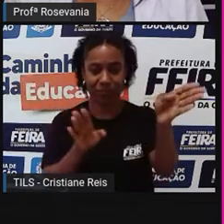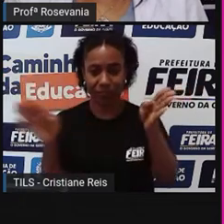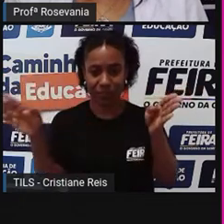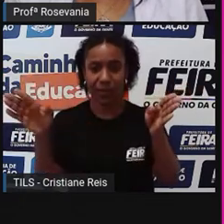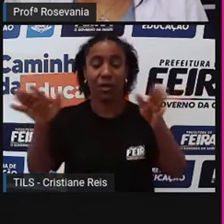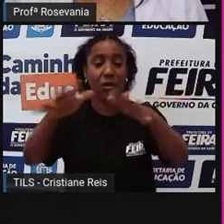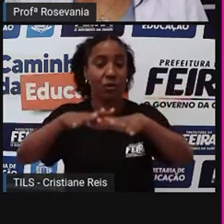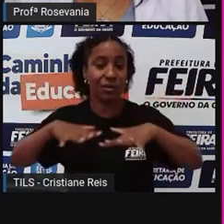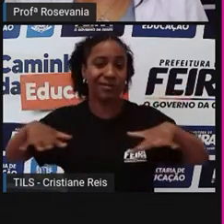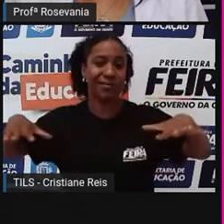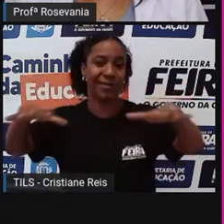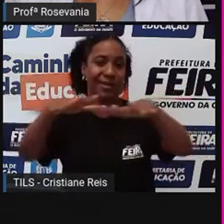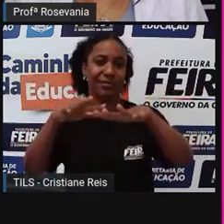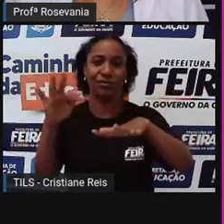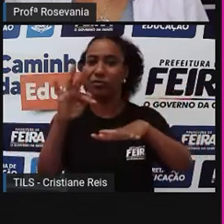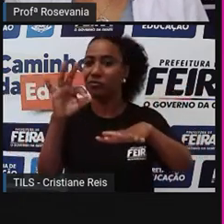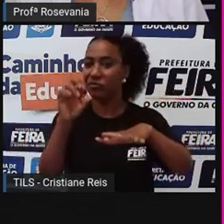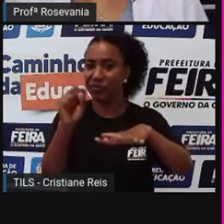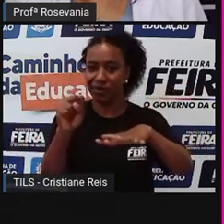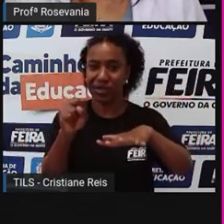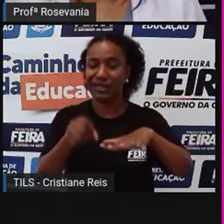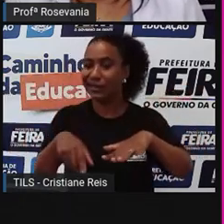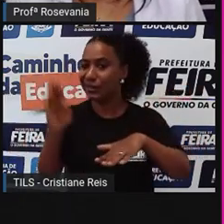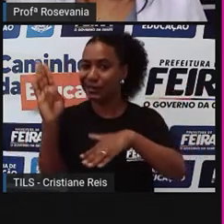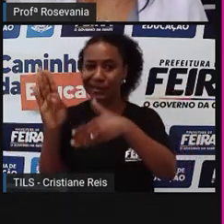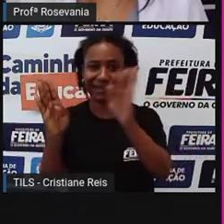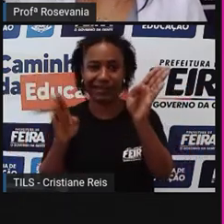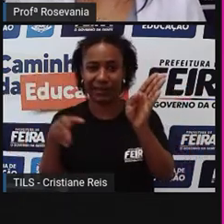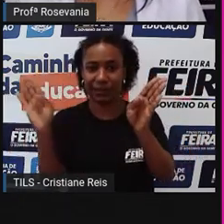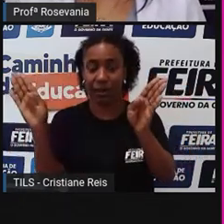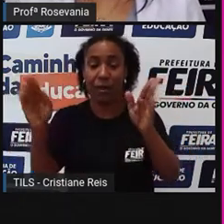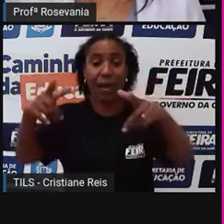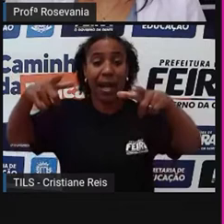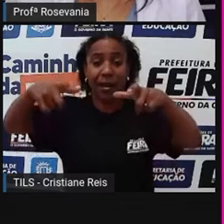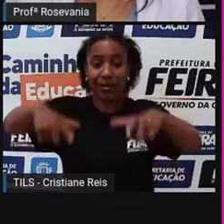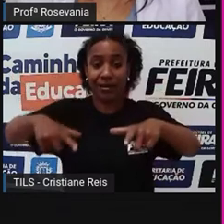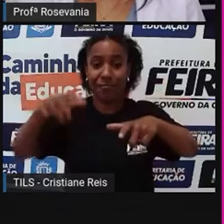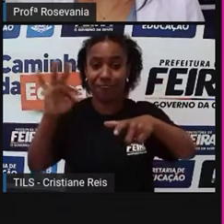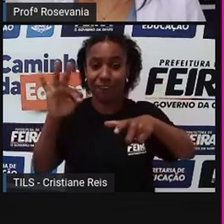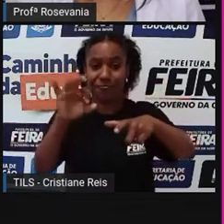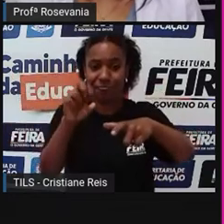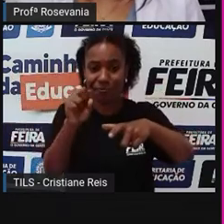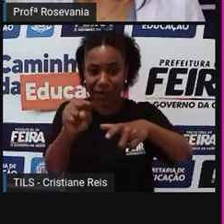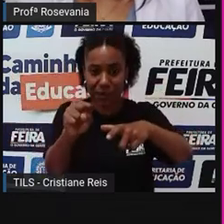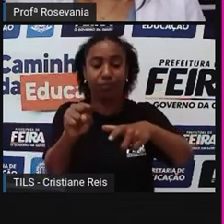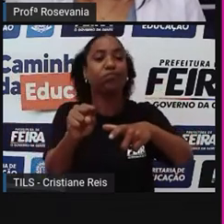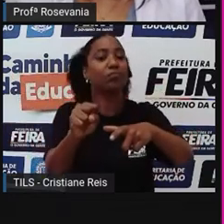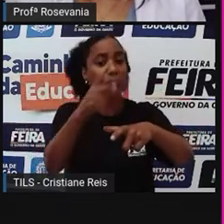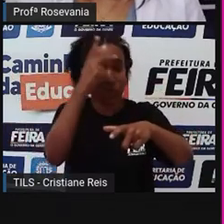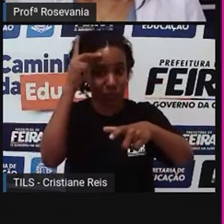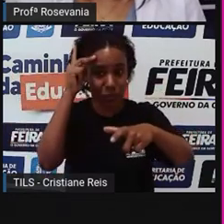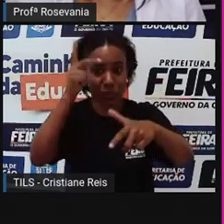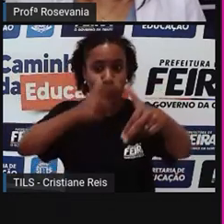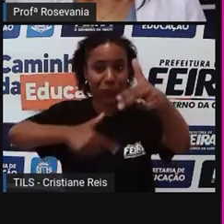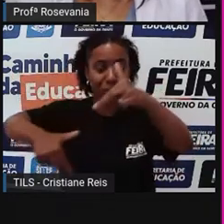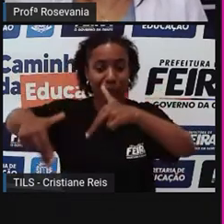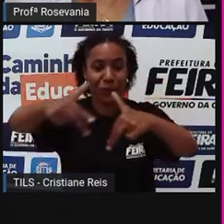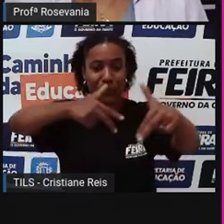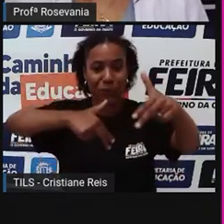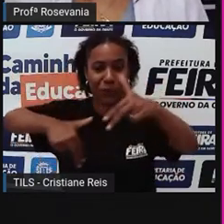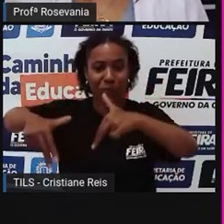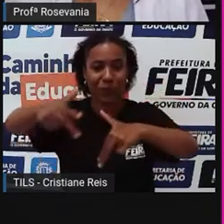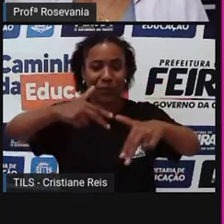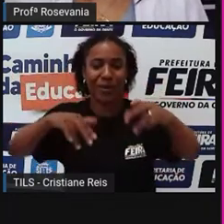dentro, ele já é extremamente humanizado. A gente quase que não vai mais observar. Essas unhas brancas também aqui,